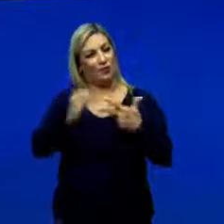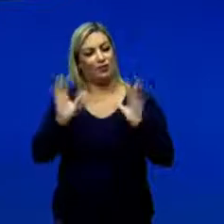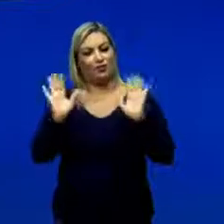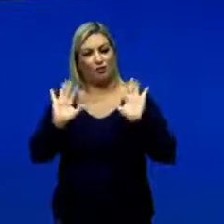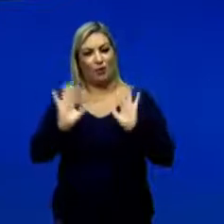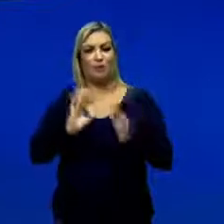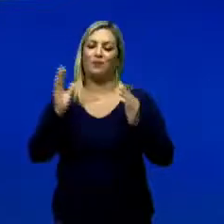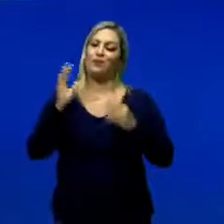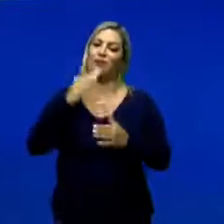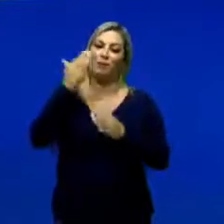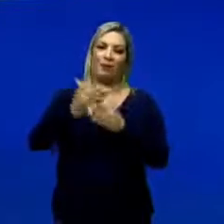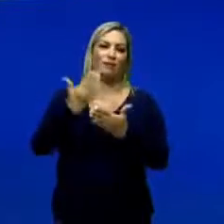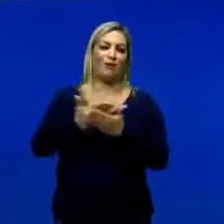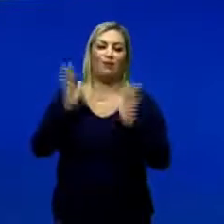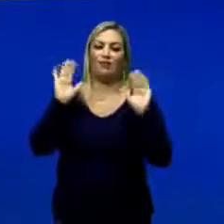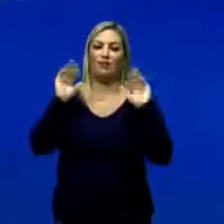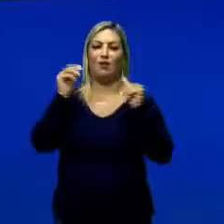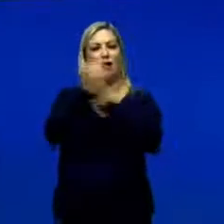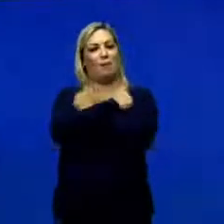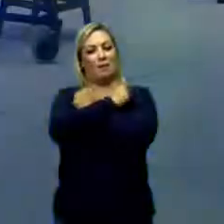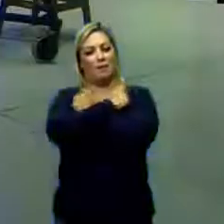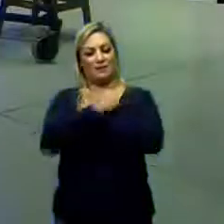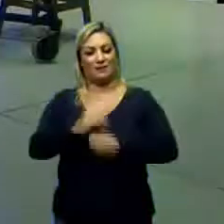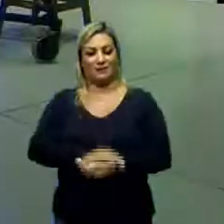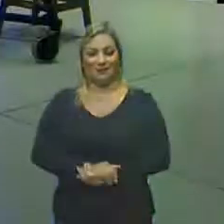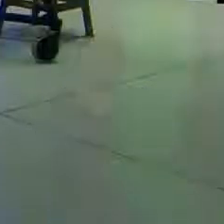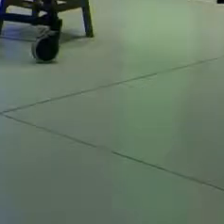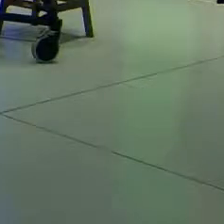Tchau, tchau. Até a próxima. E um forte abraço.